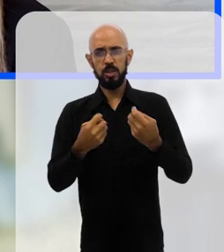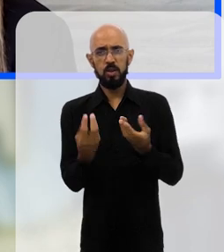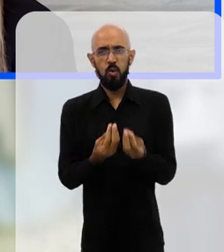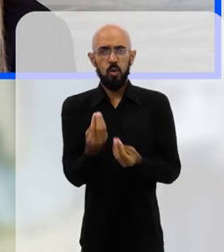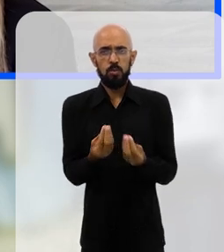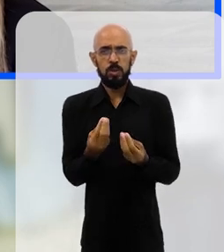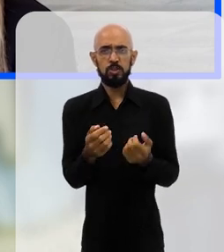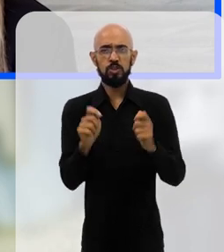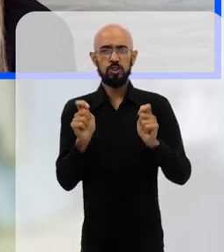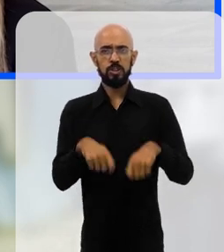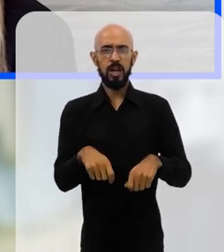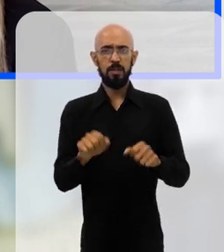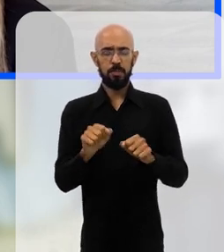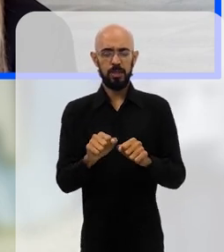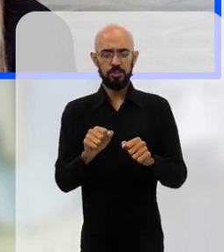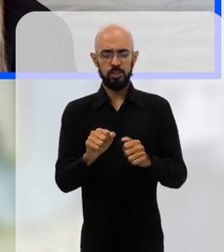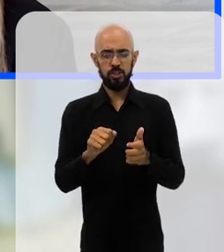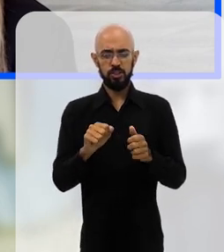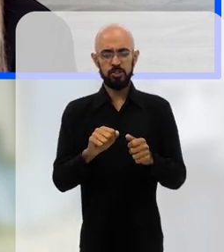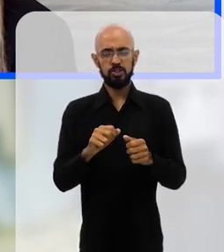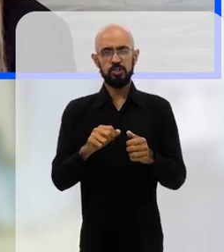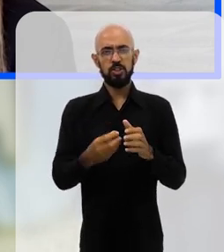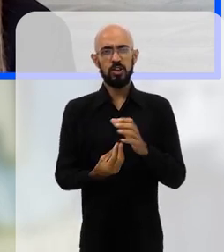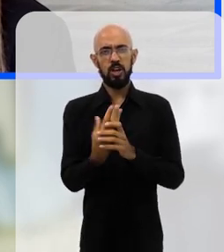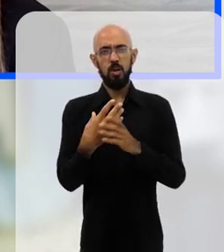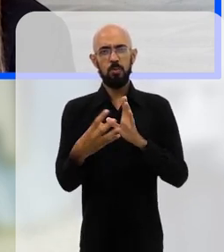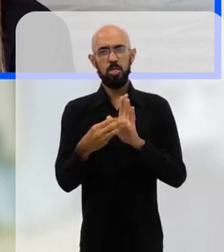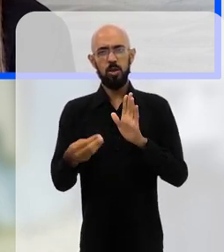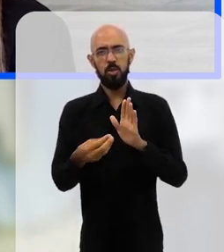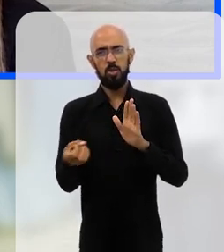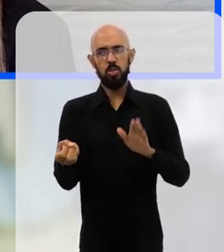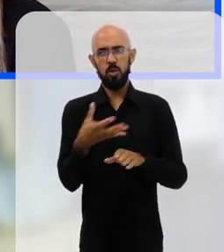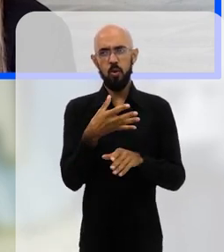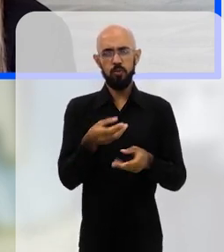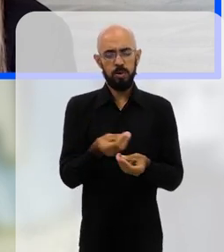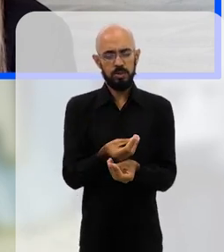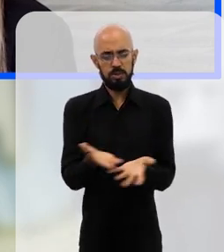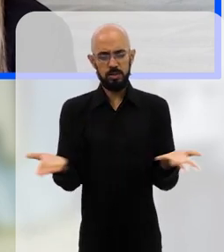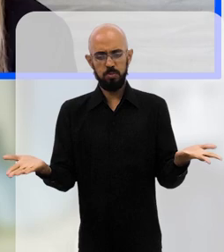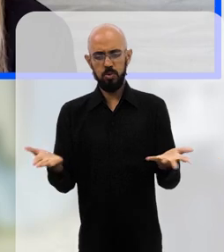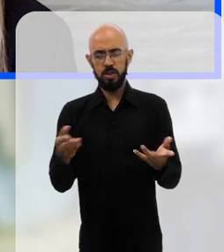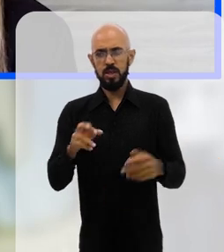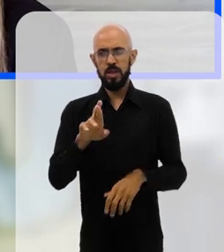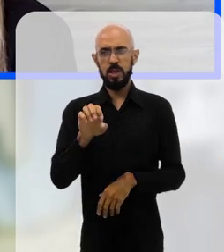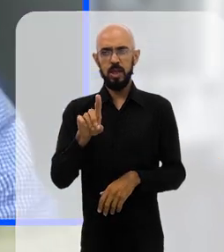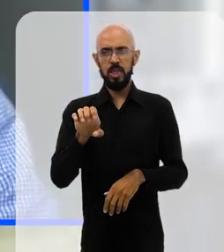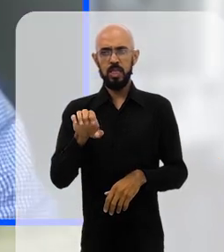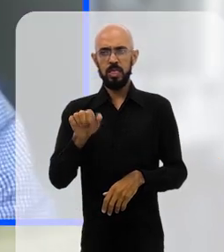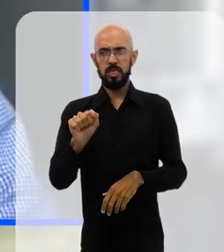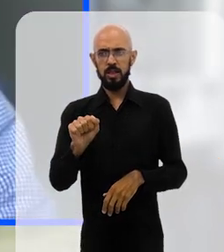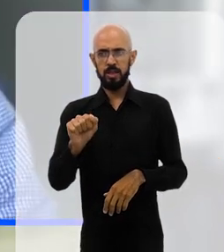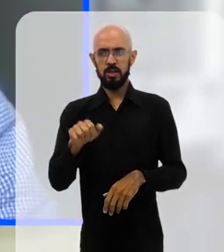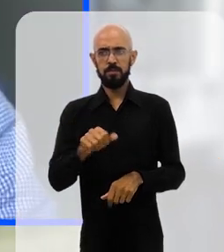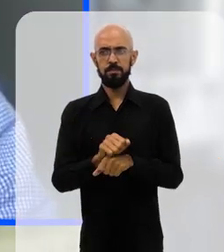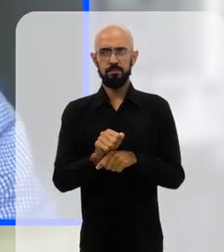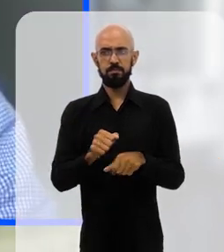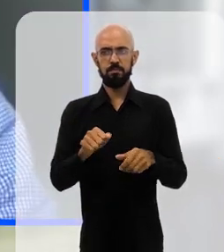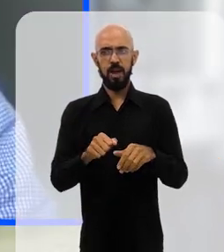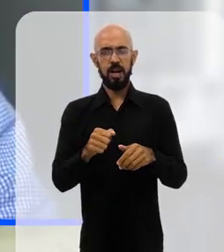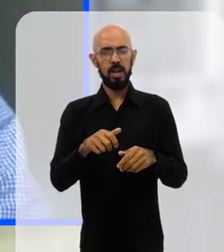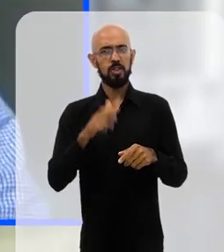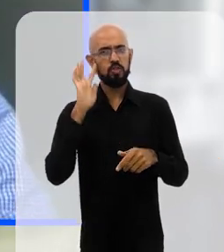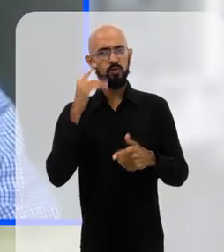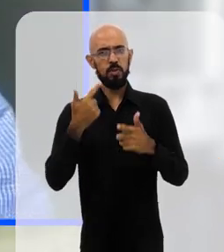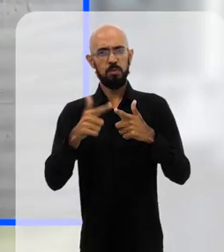de como a gente pode reformular, né, e repensar a forma de redistribuição de renda com uma forma de combater também as desigualdades em todo o